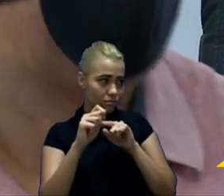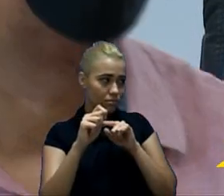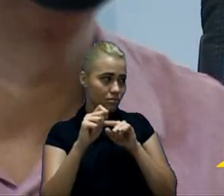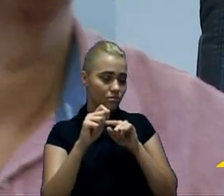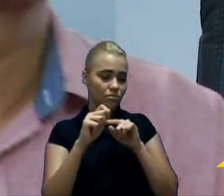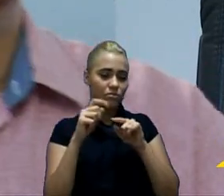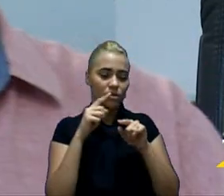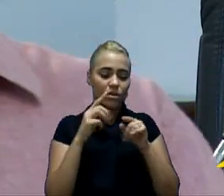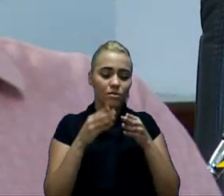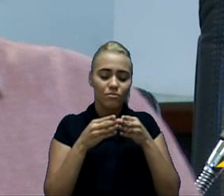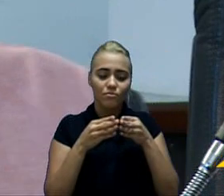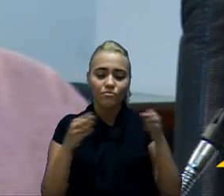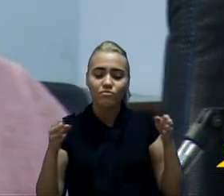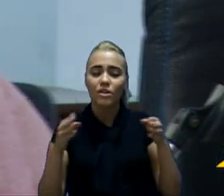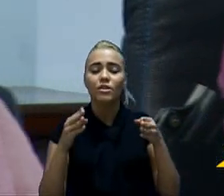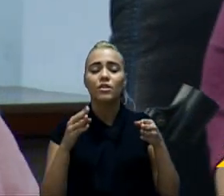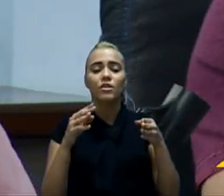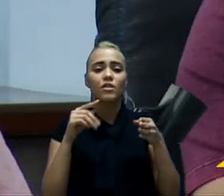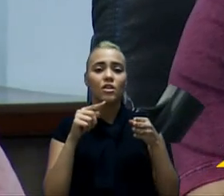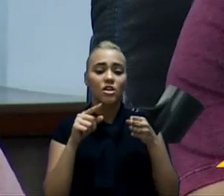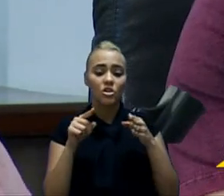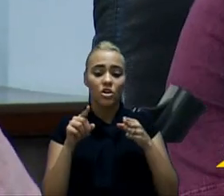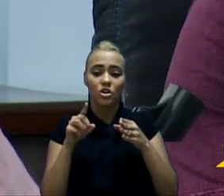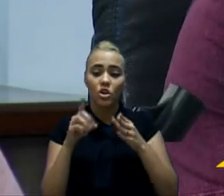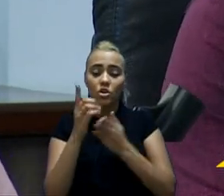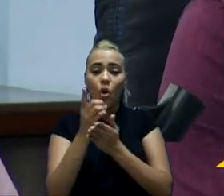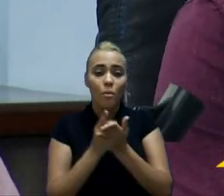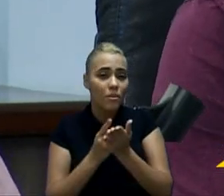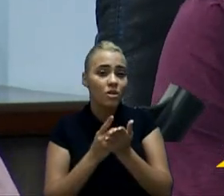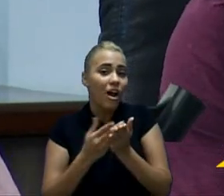no rito, ele é um documento que vem antes da LDO.